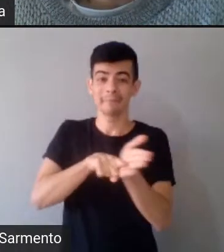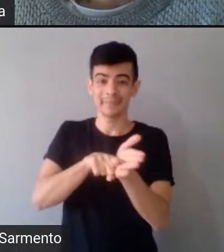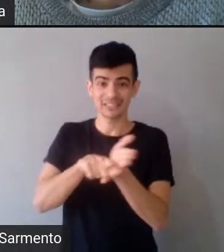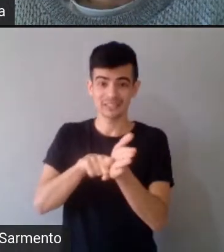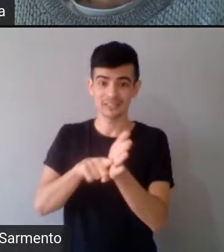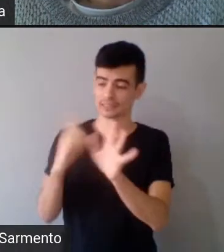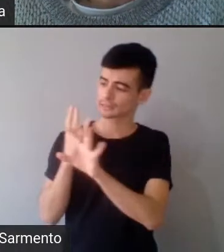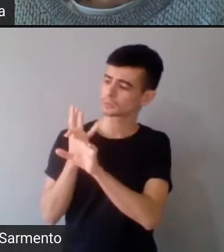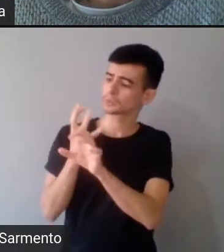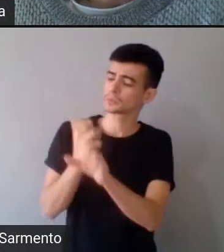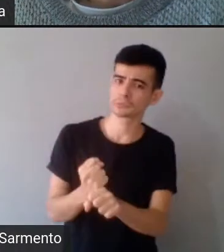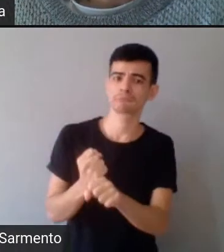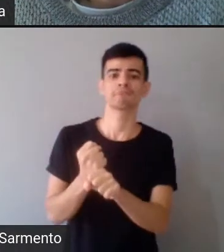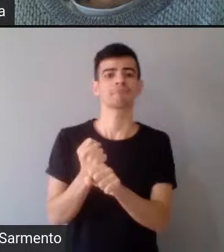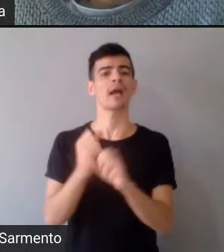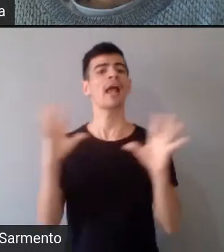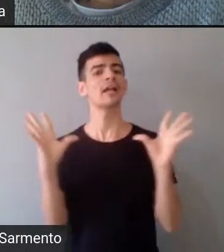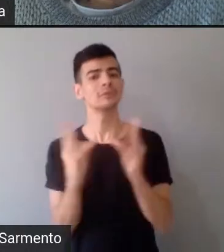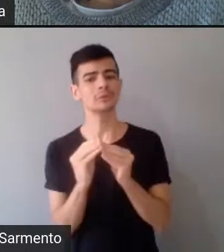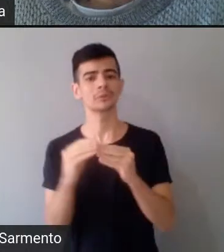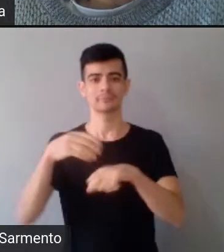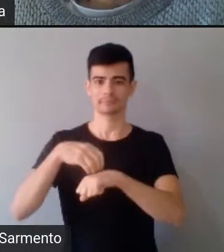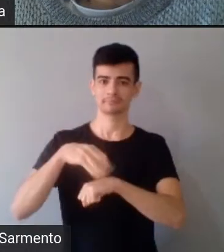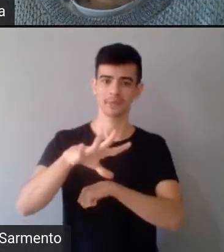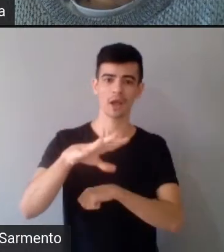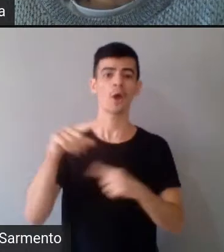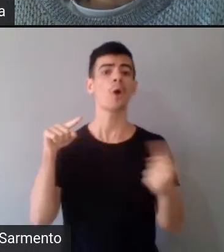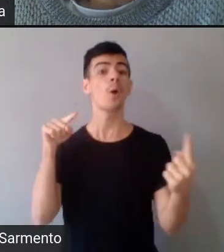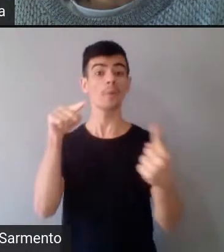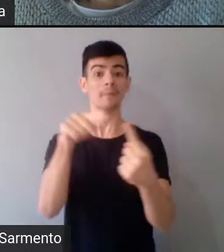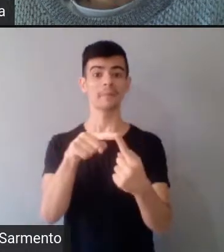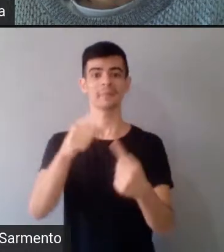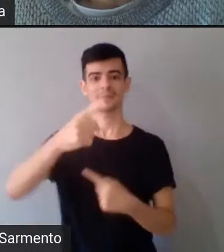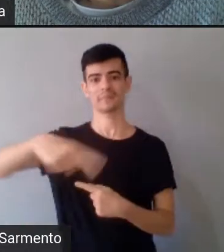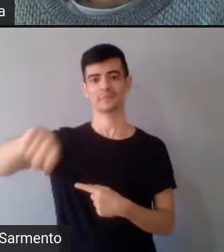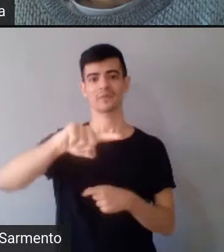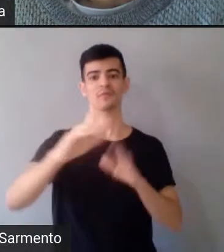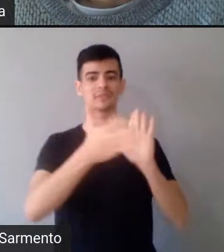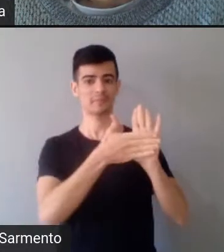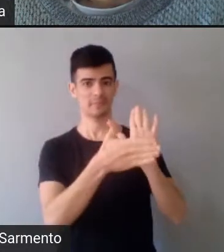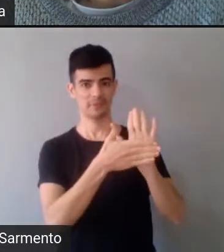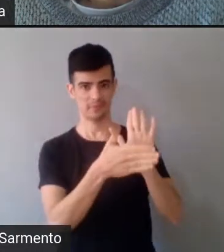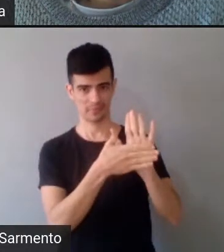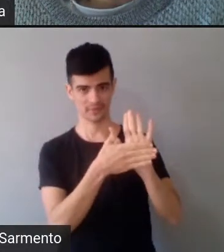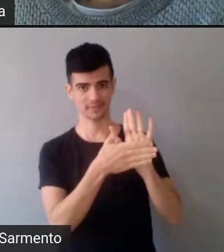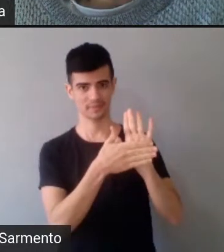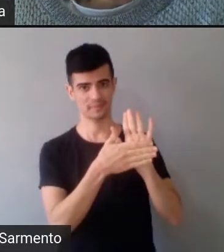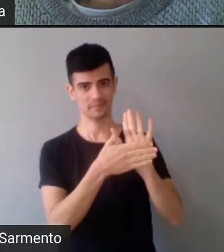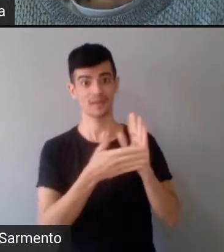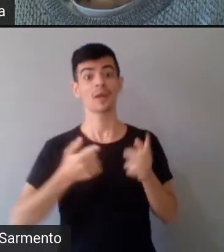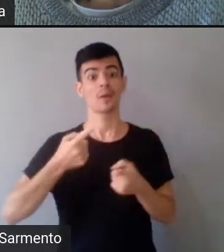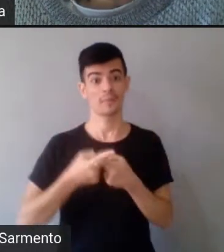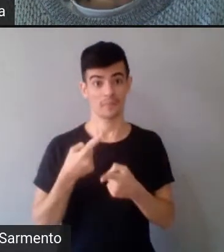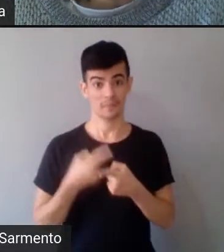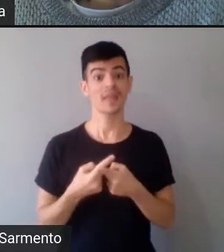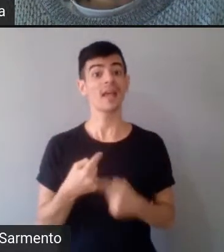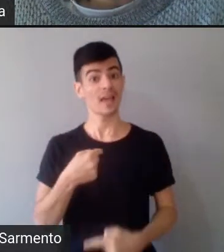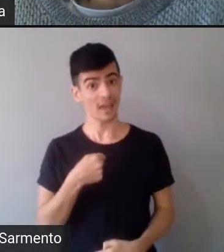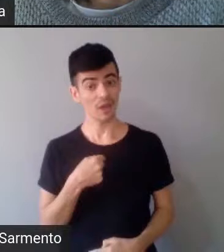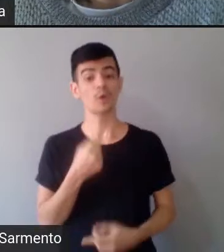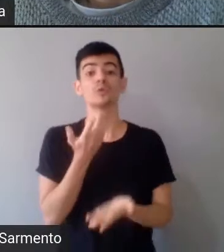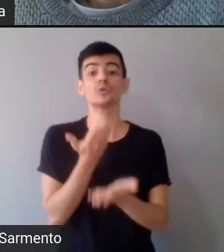acho que vai ao encontro da proposta de vocês, no sentido de que eu estudo o trabalho, as situações de trabalho das